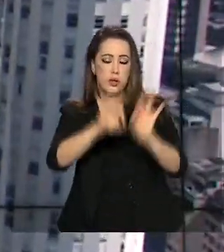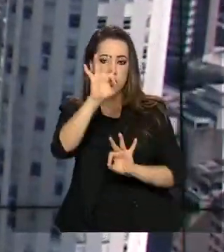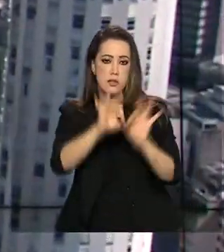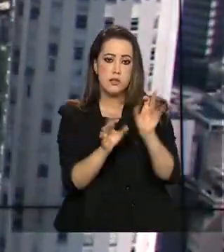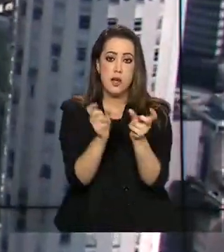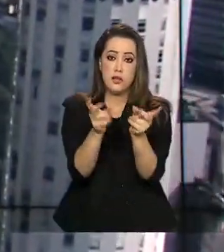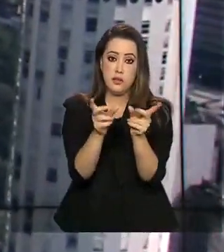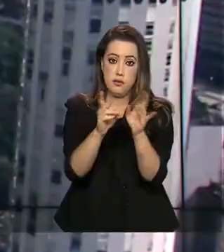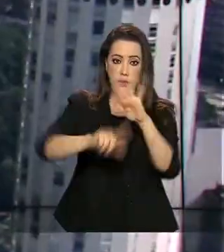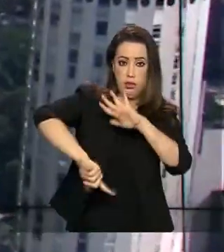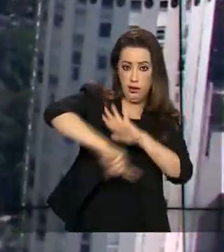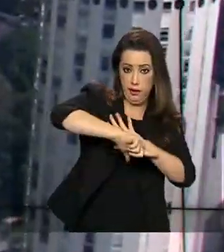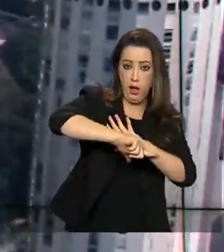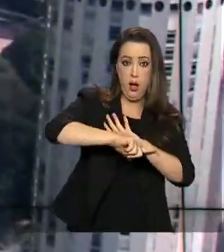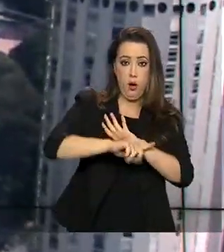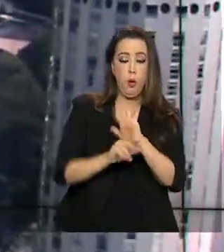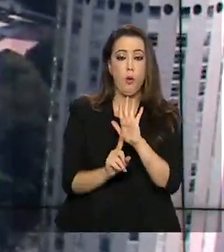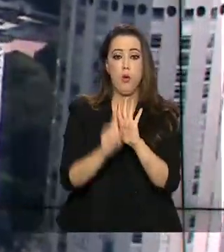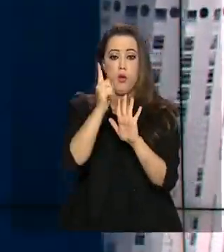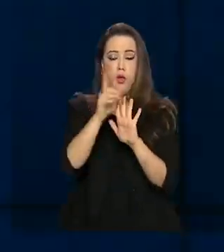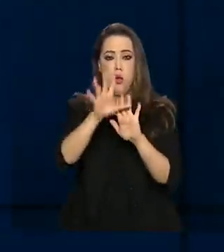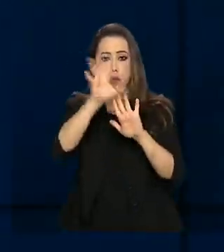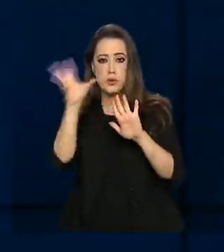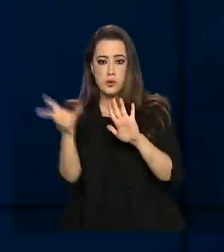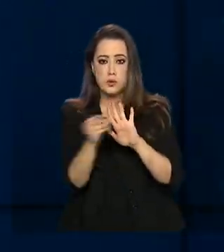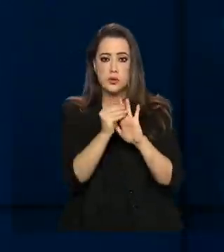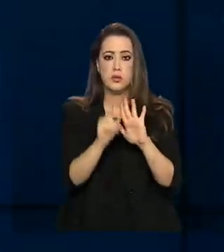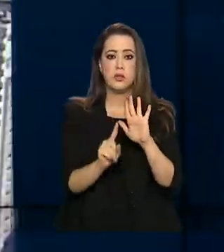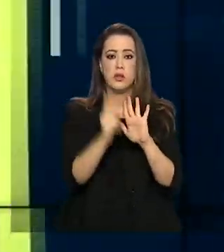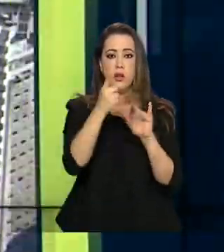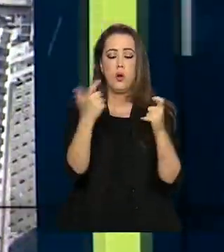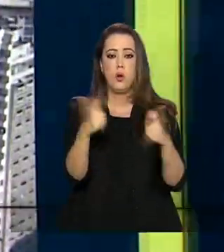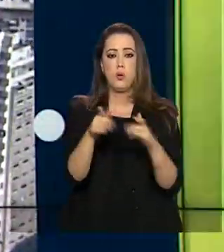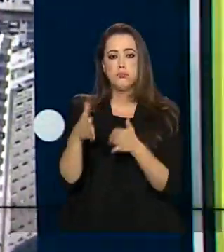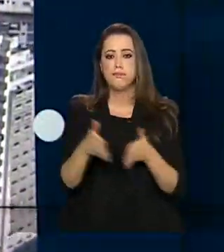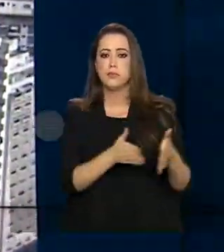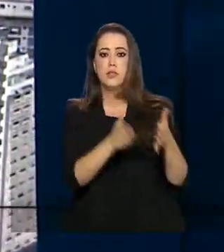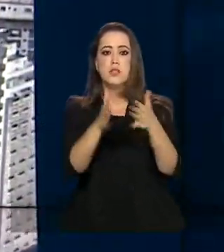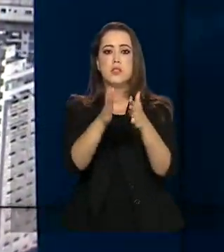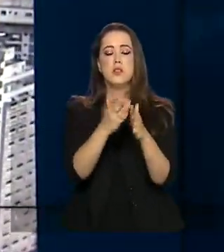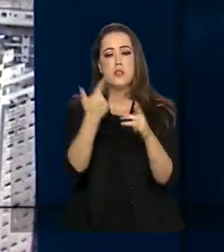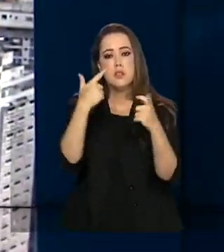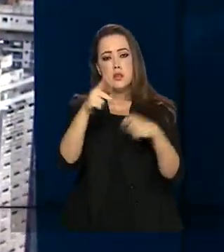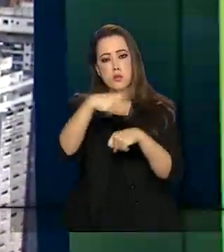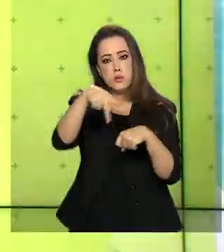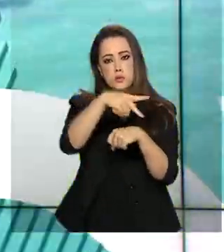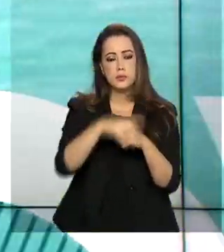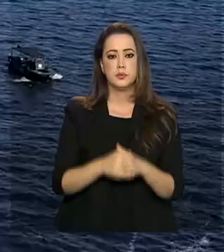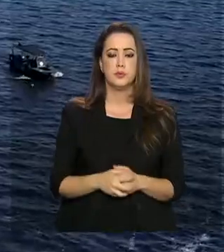base fluvial da Amazônia Legal, que vai monitorar rios que cortam as fronteiras do país.